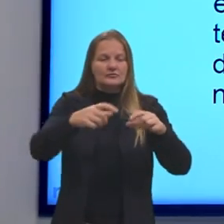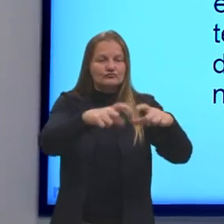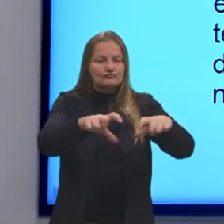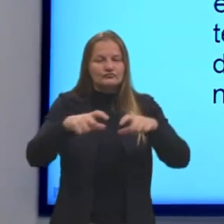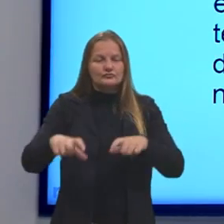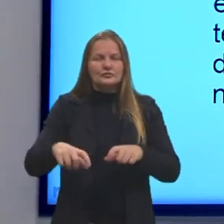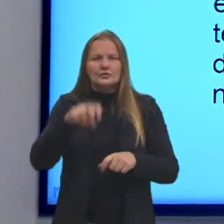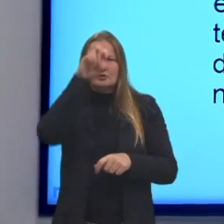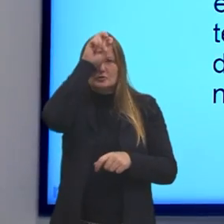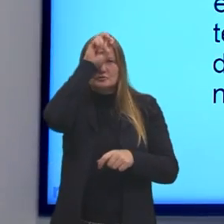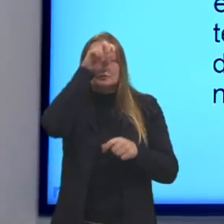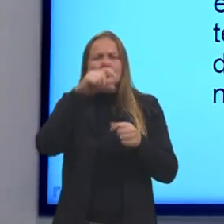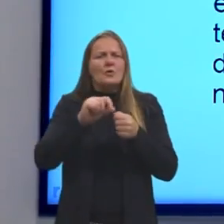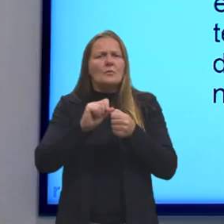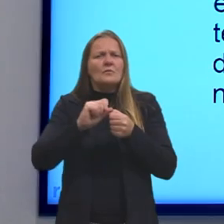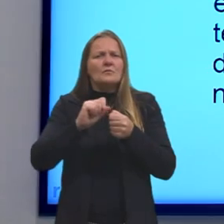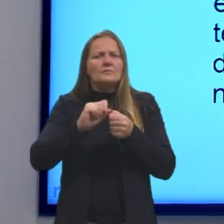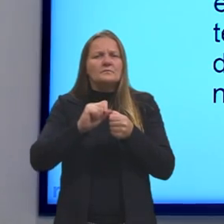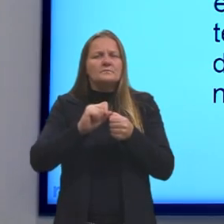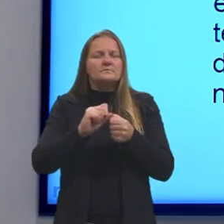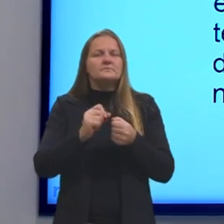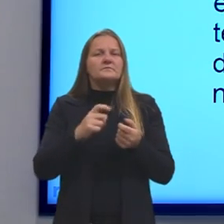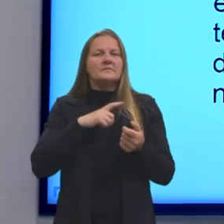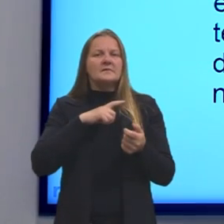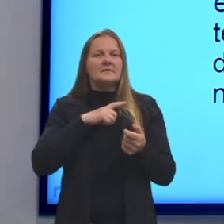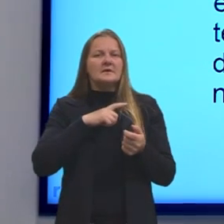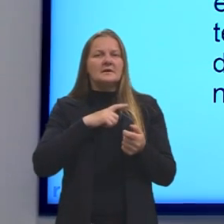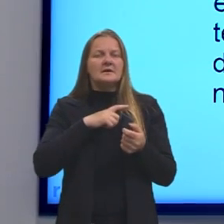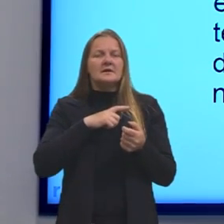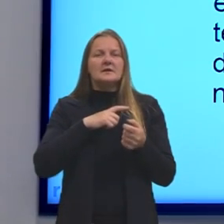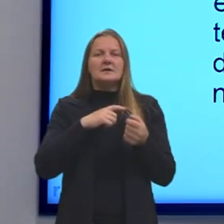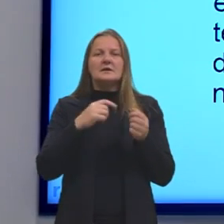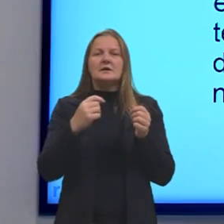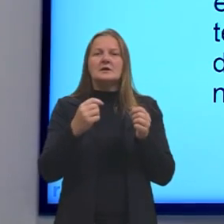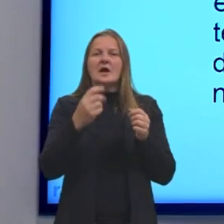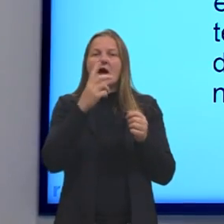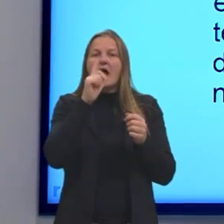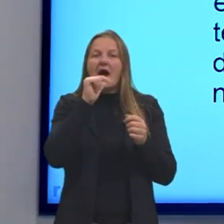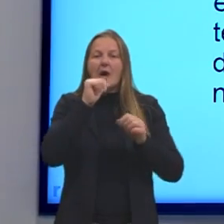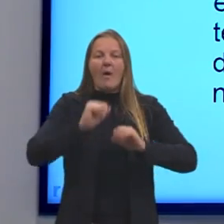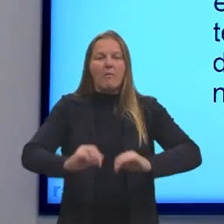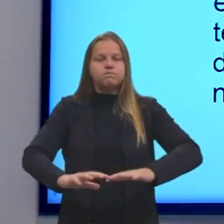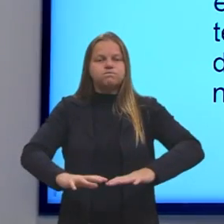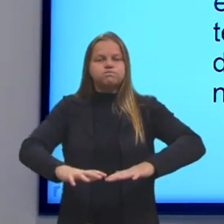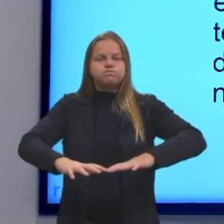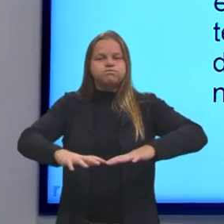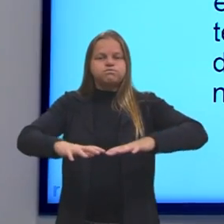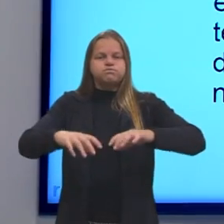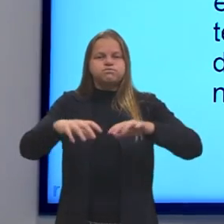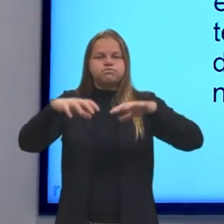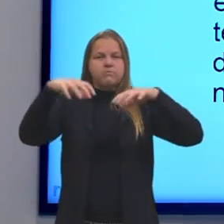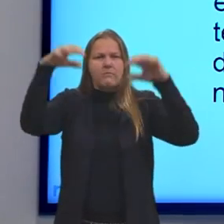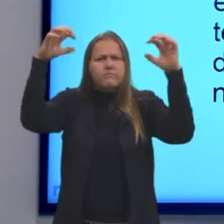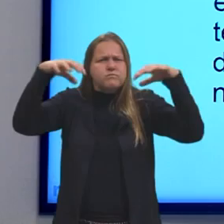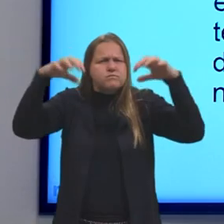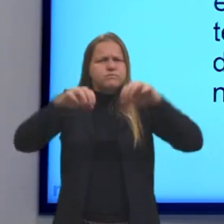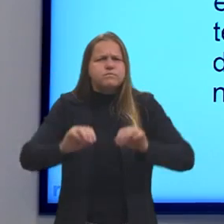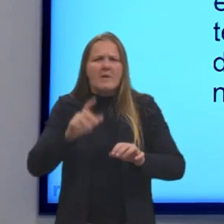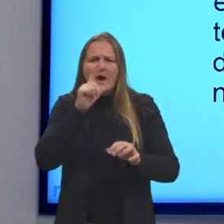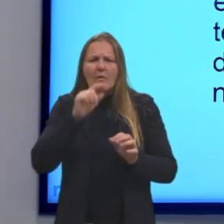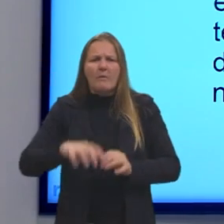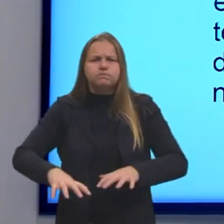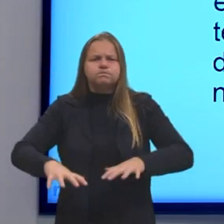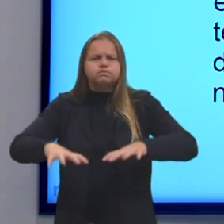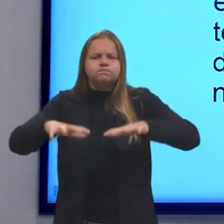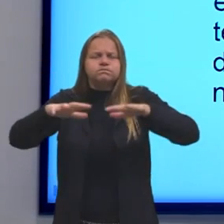egípcios utilizavam marcações que eram levadas com as enchentes provindas do período chuvoso. Dessa maneira,